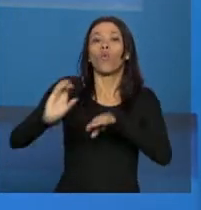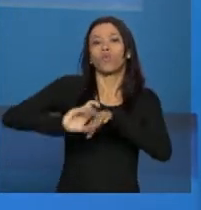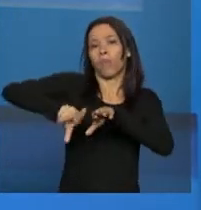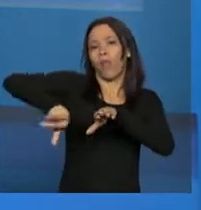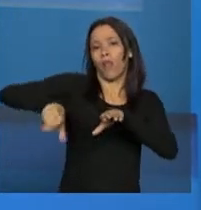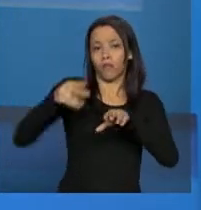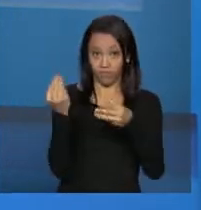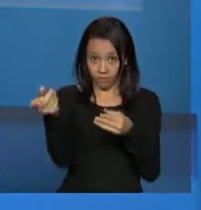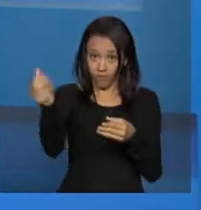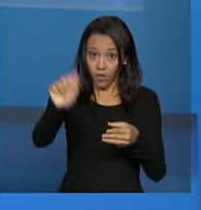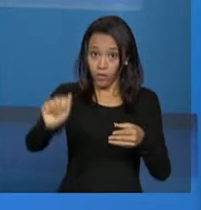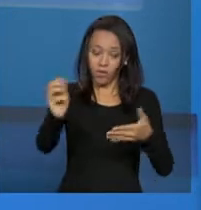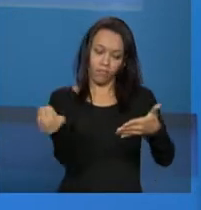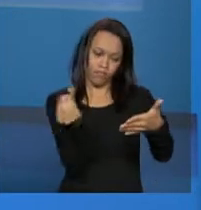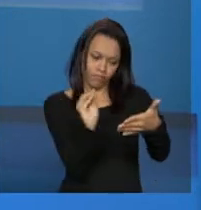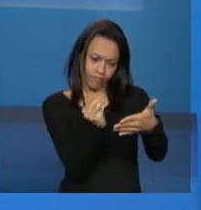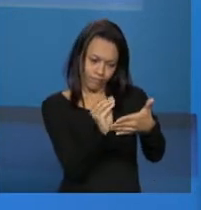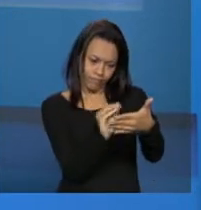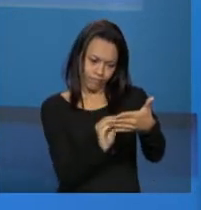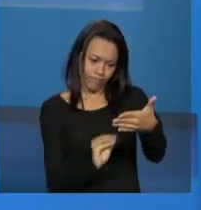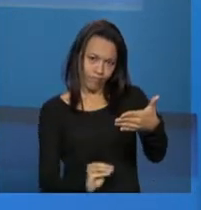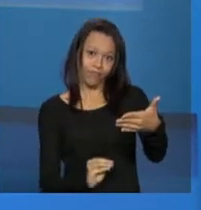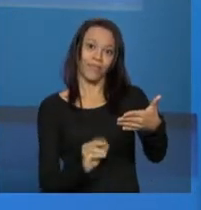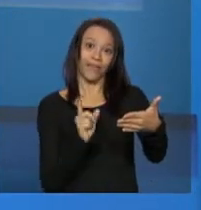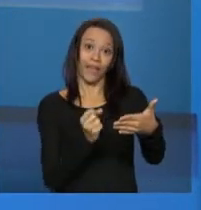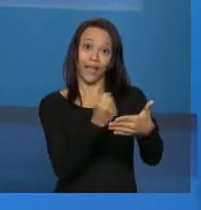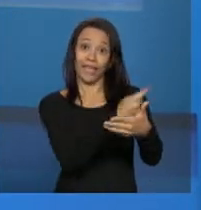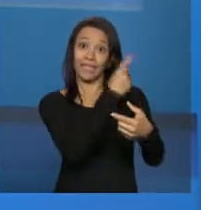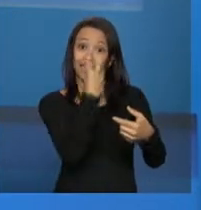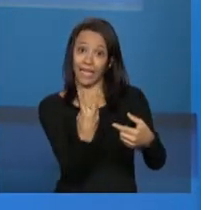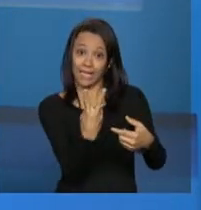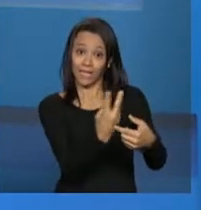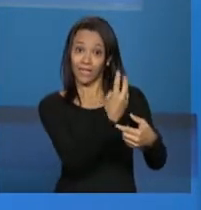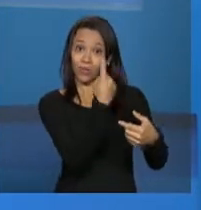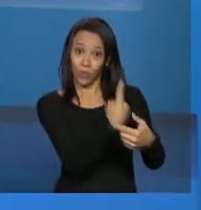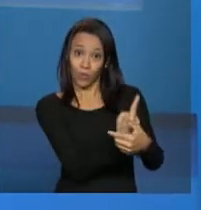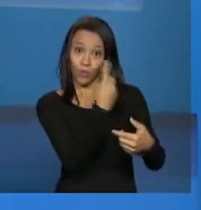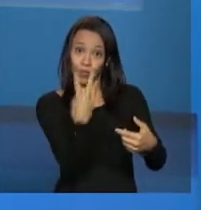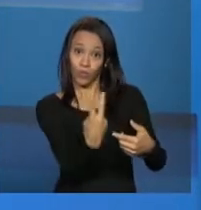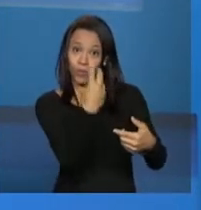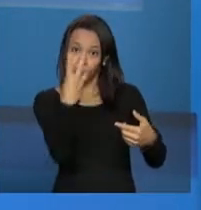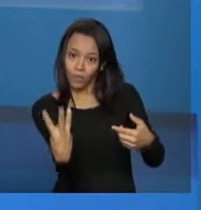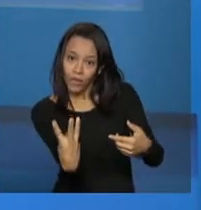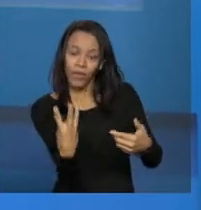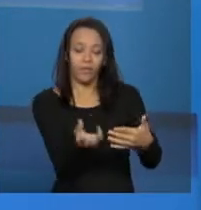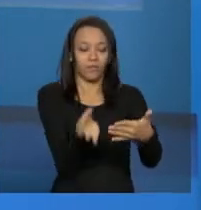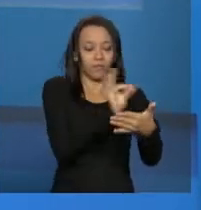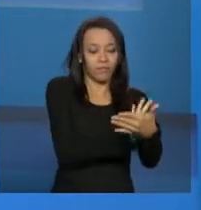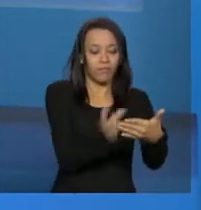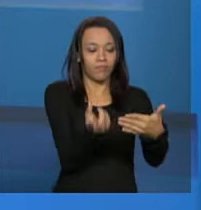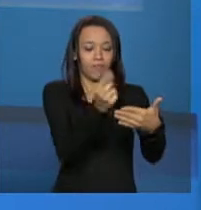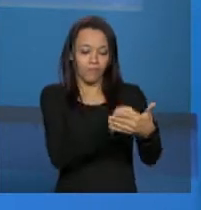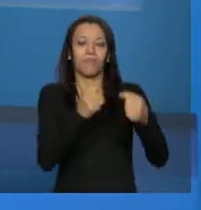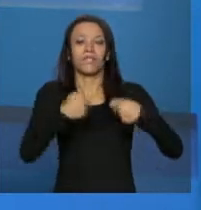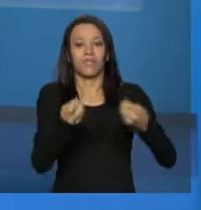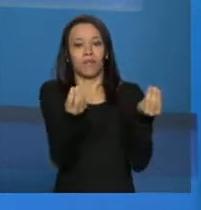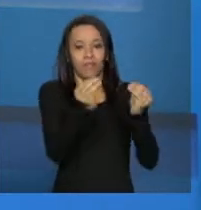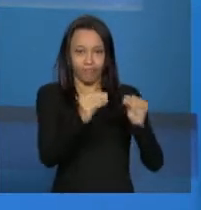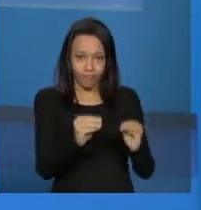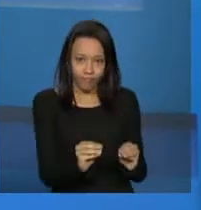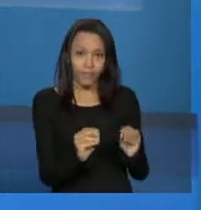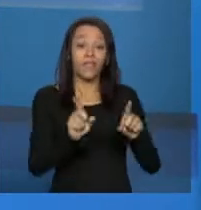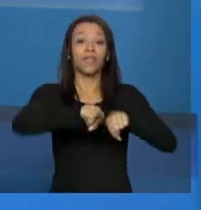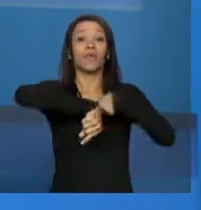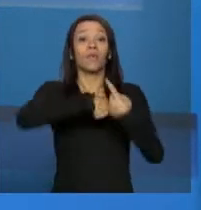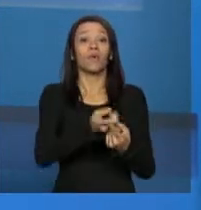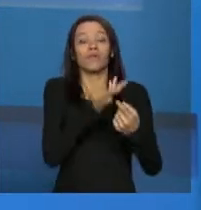de fato, o cadastro, que é dividido em três seções. Seção 1, 2 e 3 devem ser preenchidas. E também realizar a